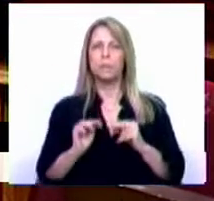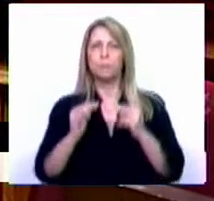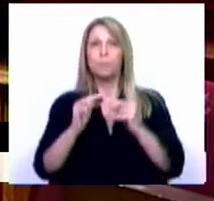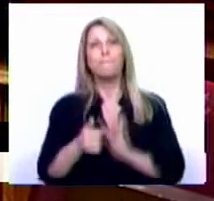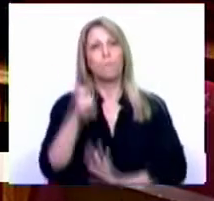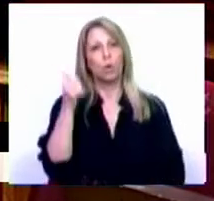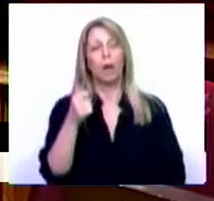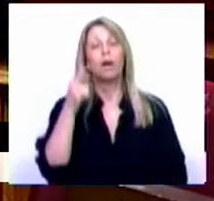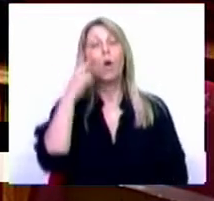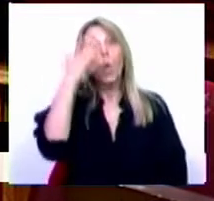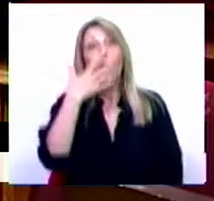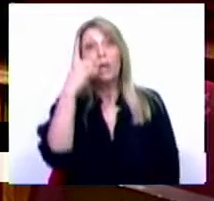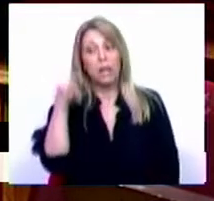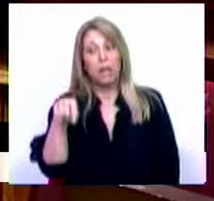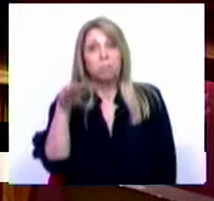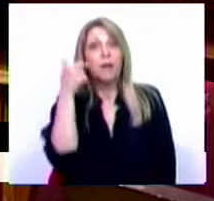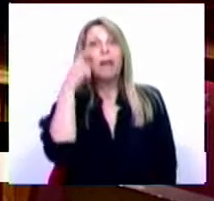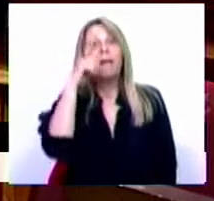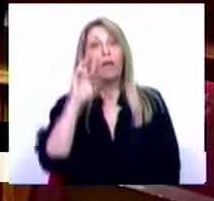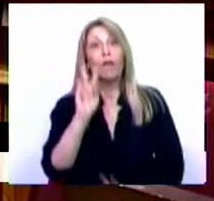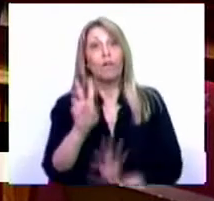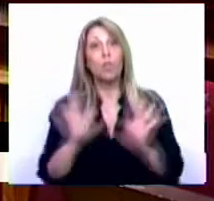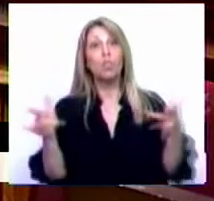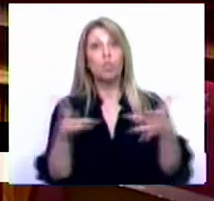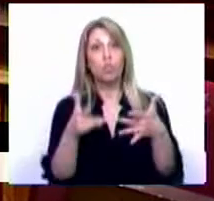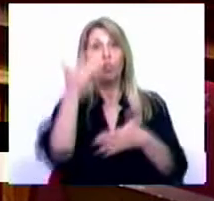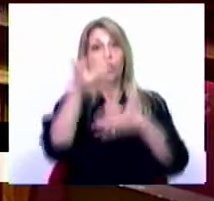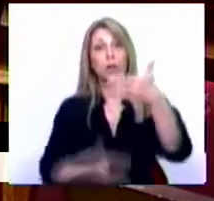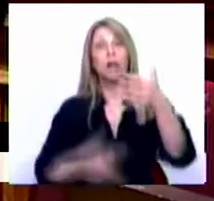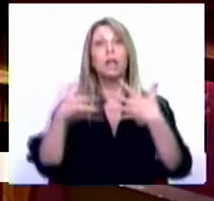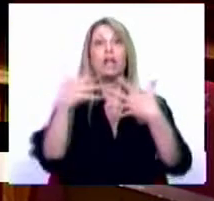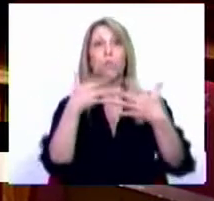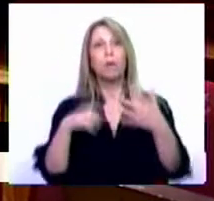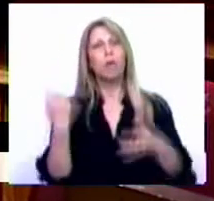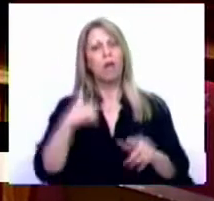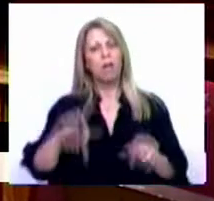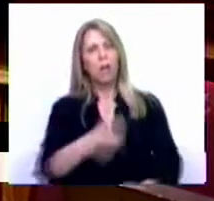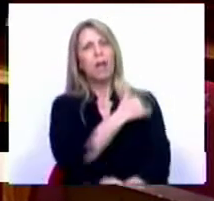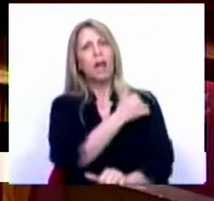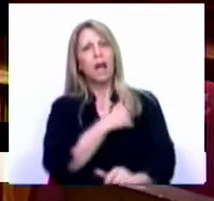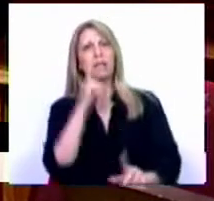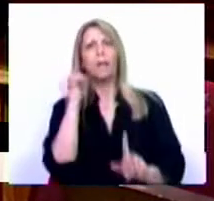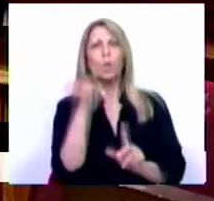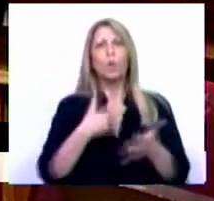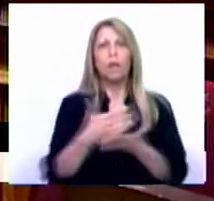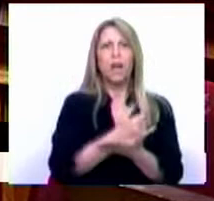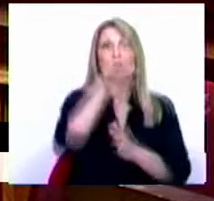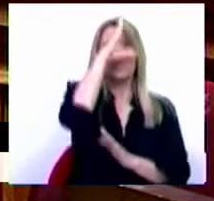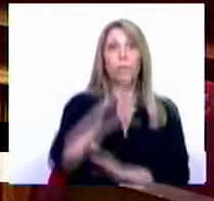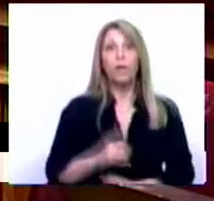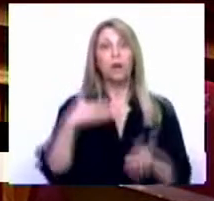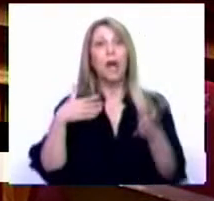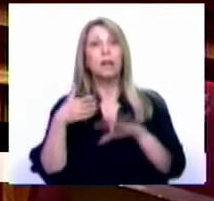transparência vai ver uma coisa nunca vista. Andámos desta casa sempre à procura de dados do Governo, através de requerimentos para